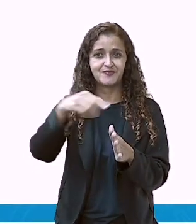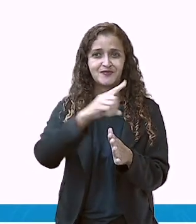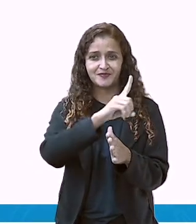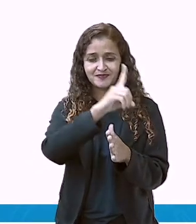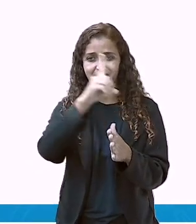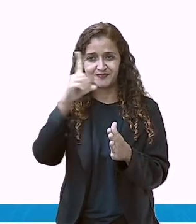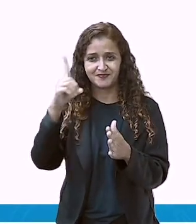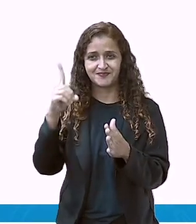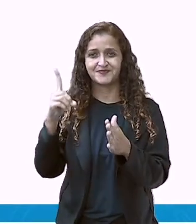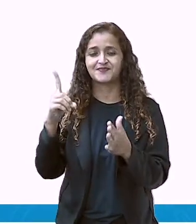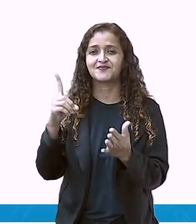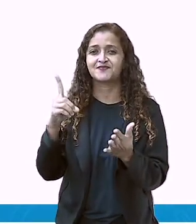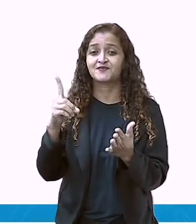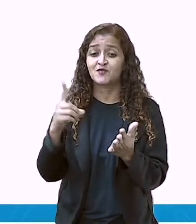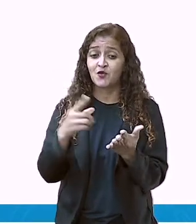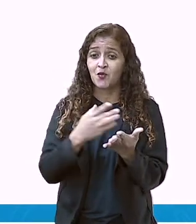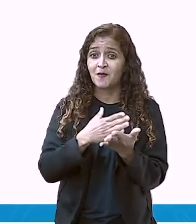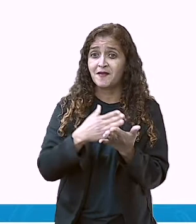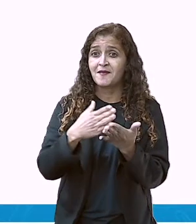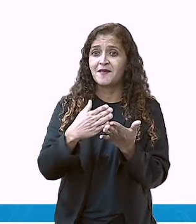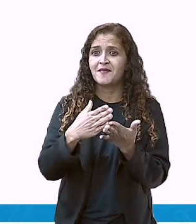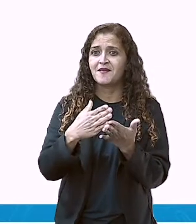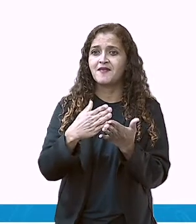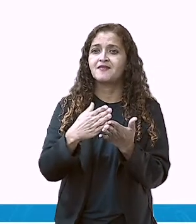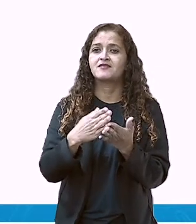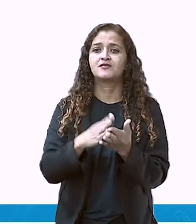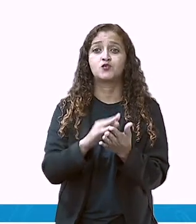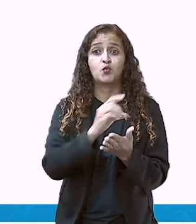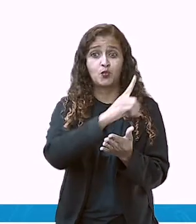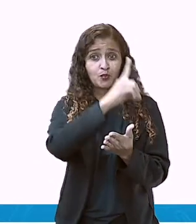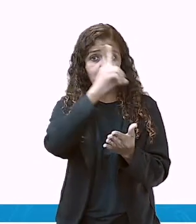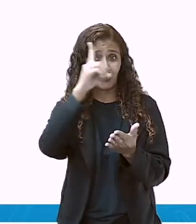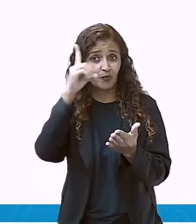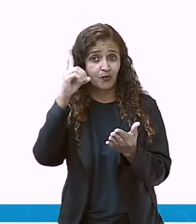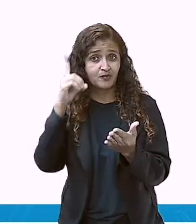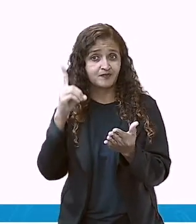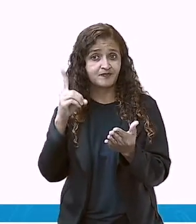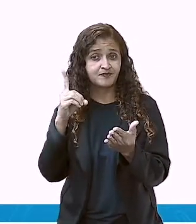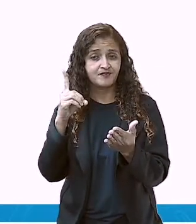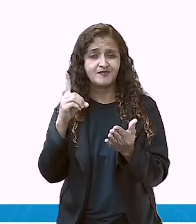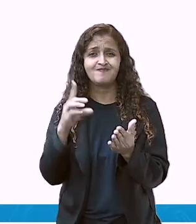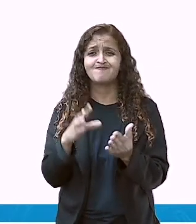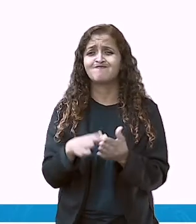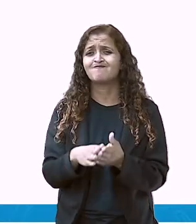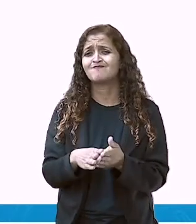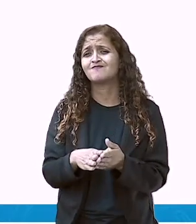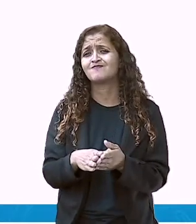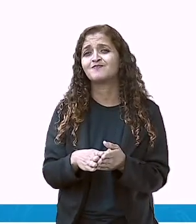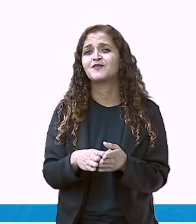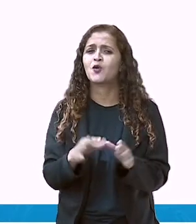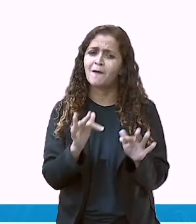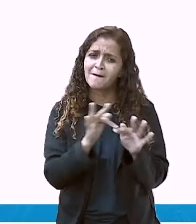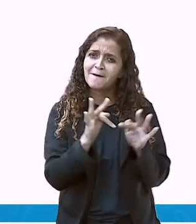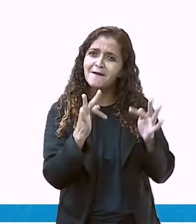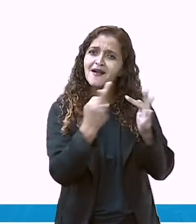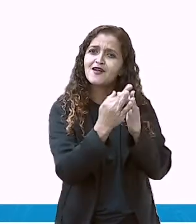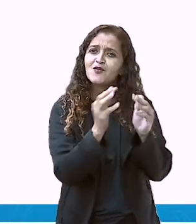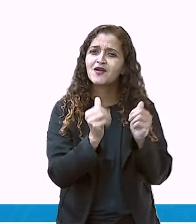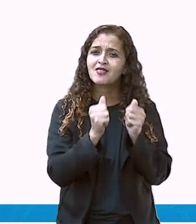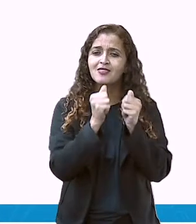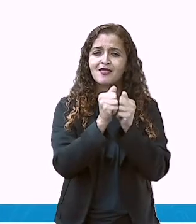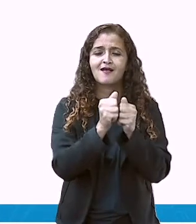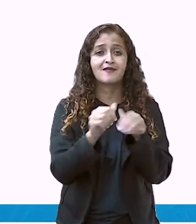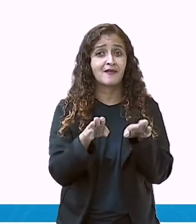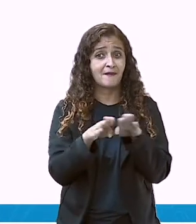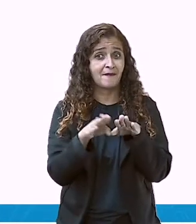dias. Inicia no domingo. Domingo é aquele dia que a gente está sempre com a família. O dia de